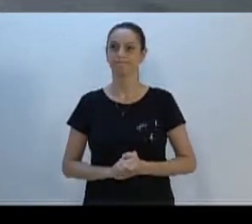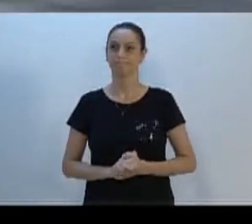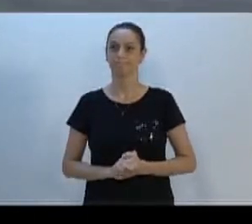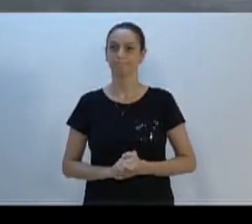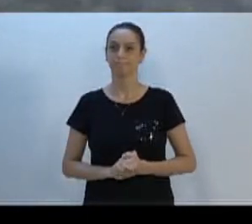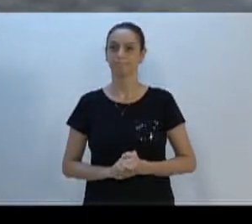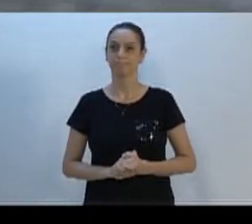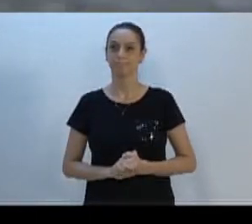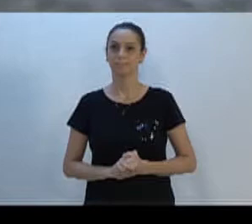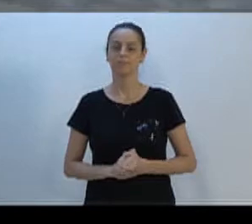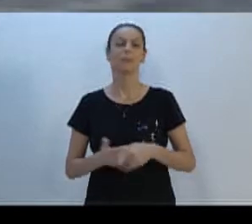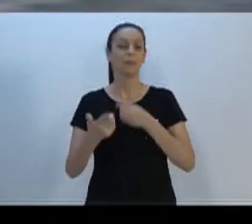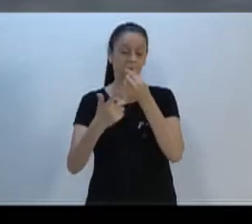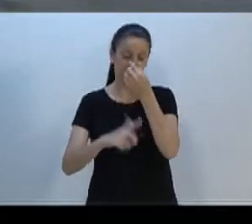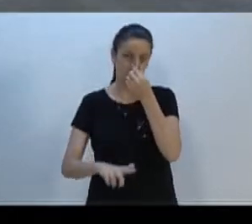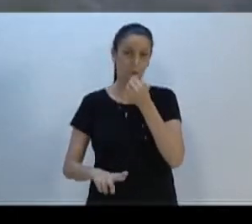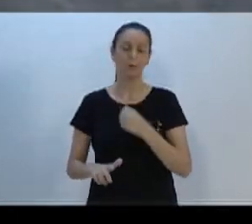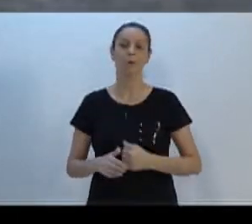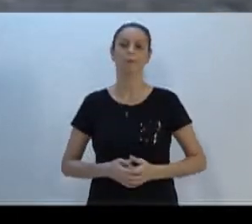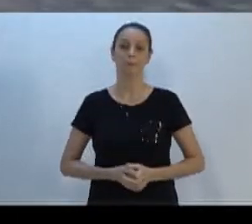Mais uma vez,